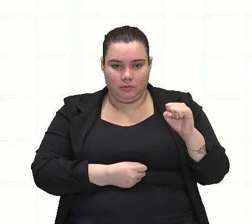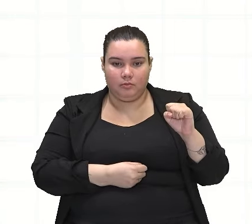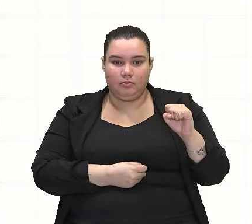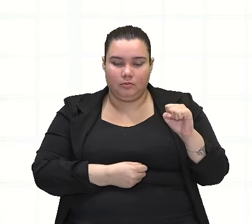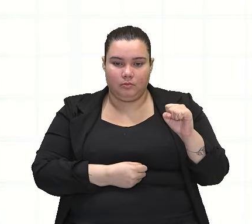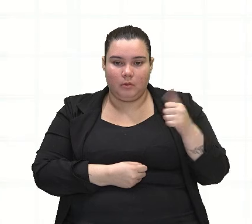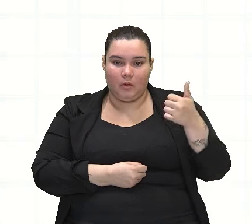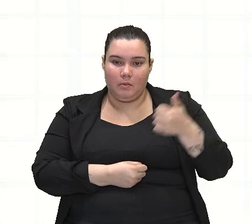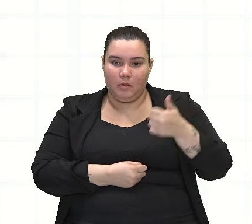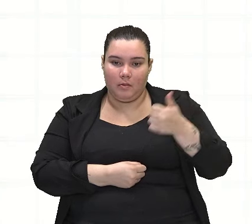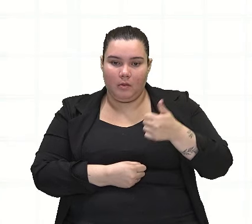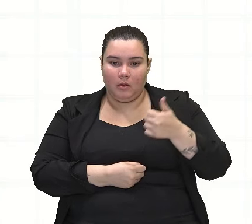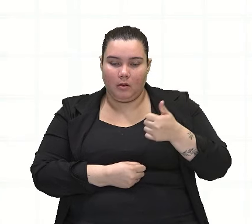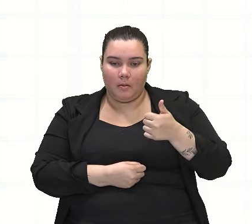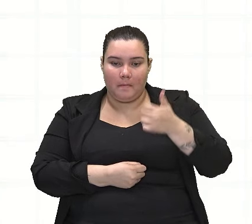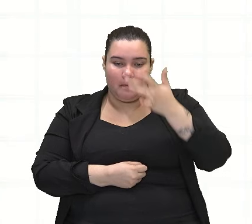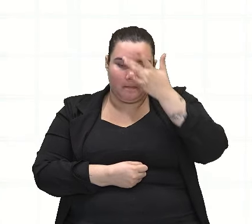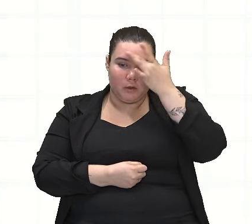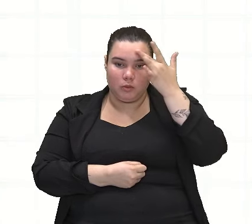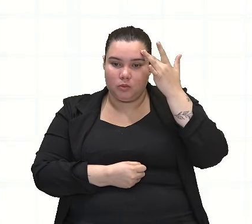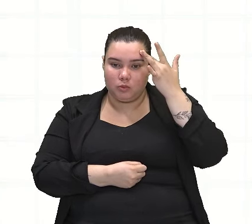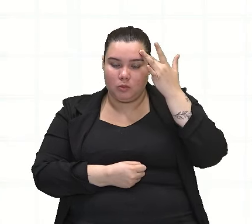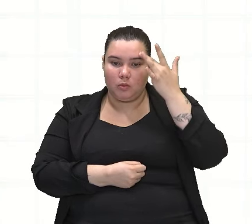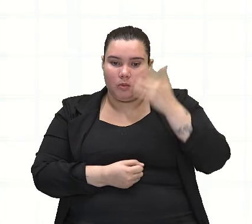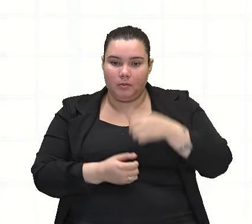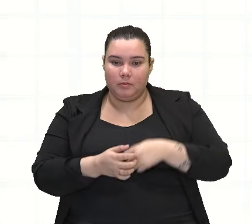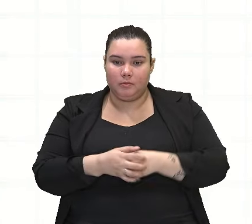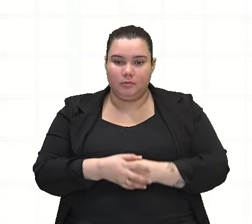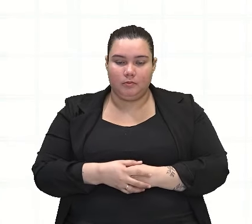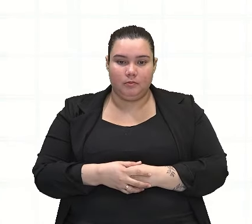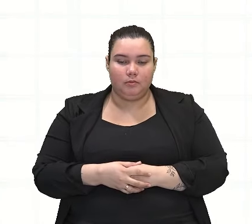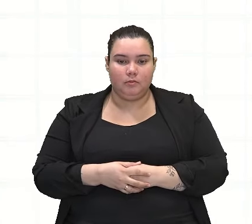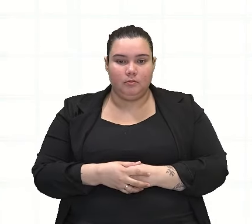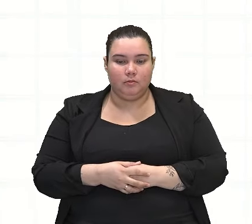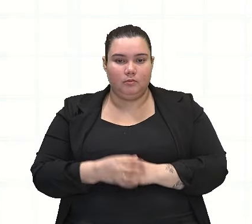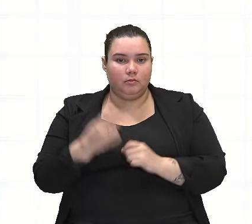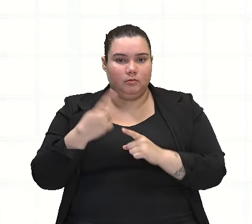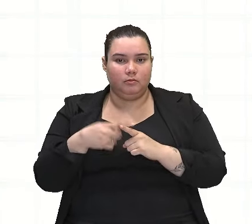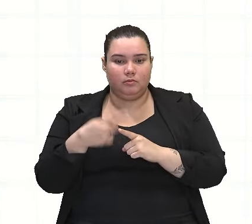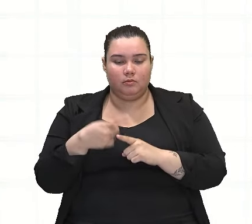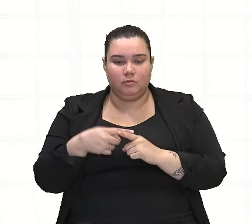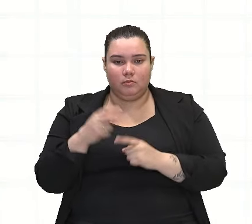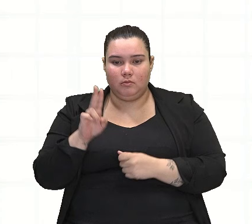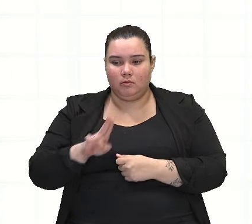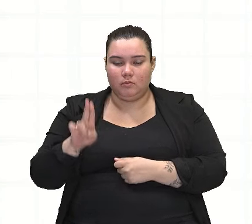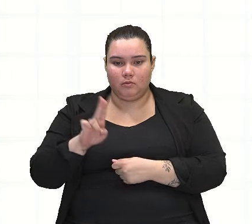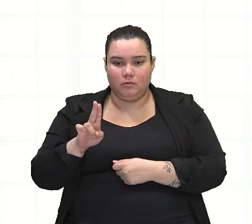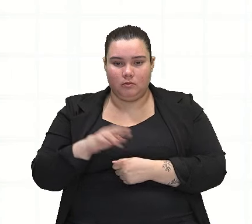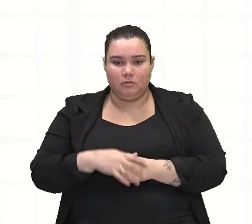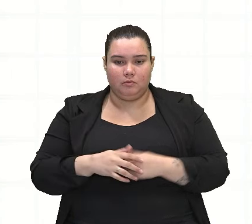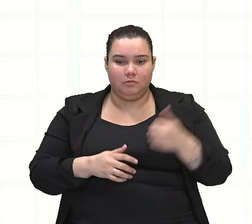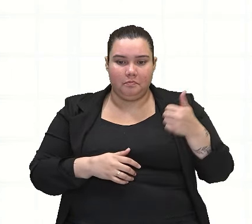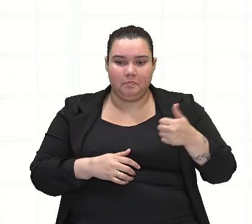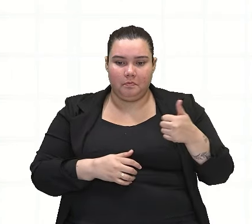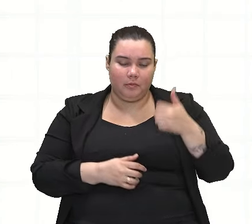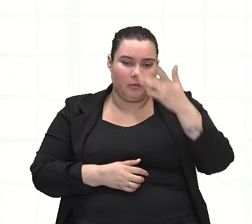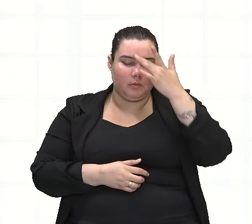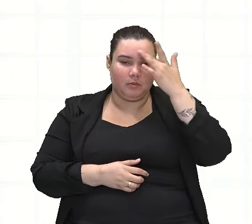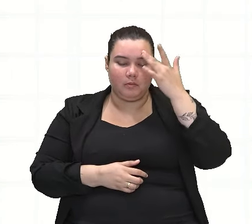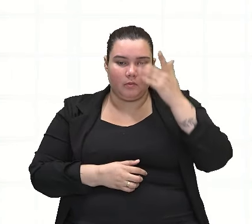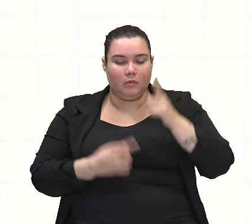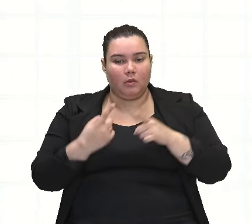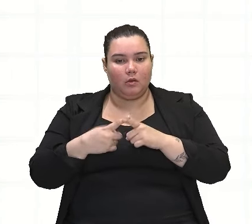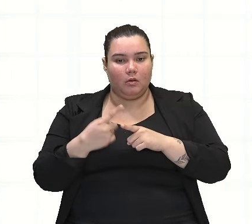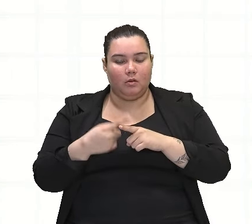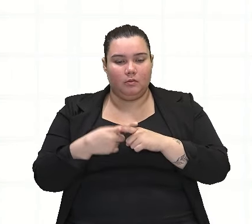primeira pessoa. Por que se utilizou primeira pessoa aqui? Porque